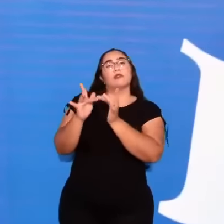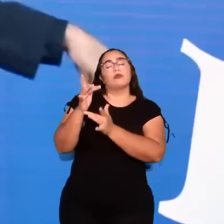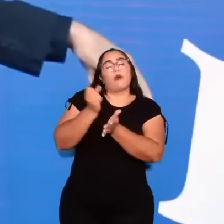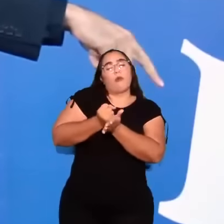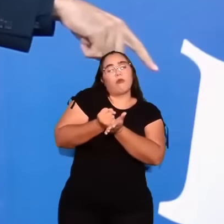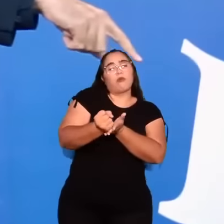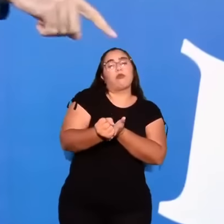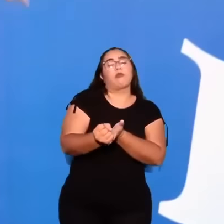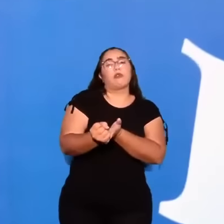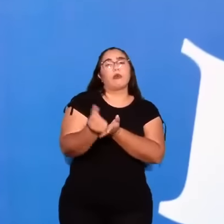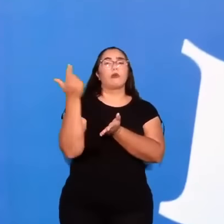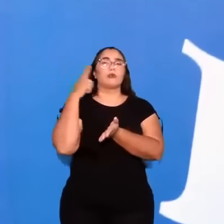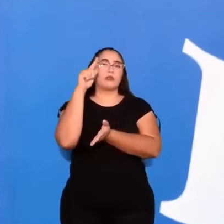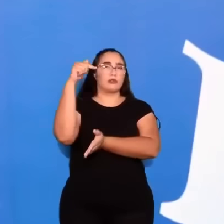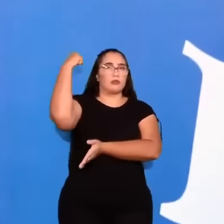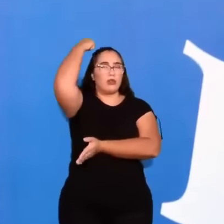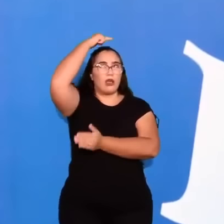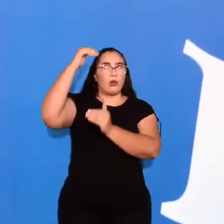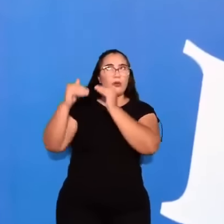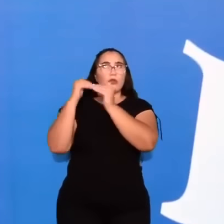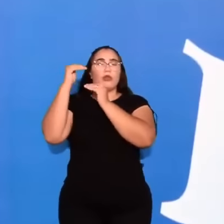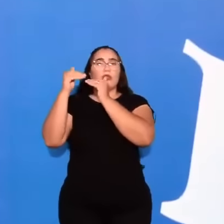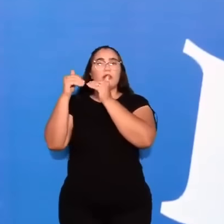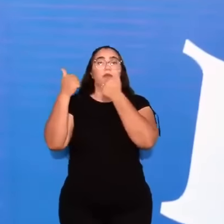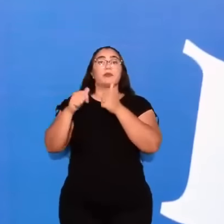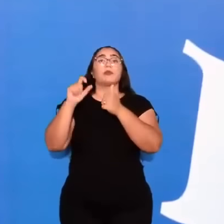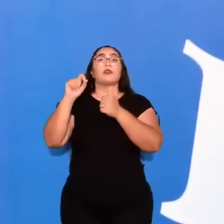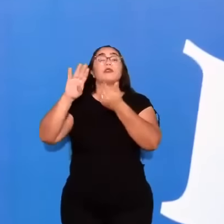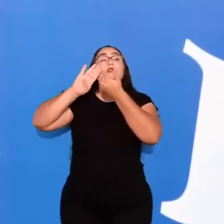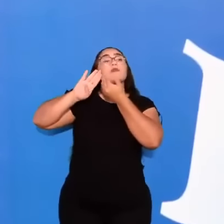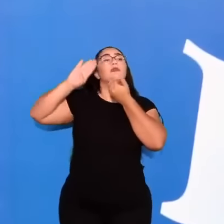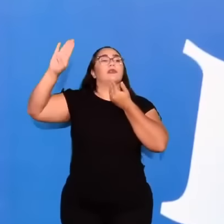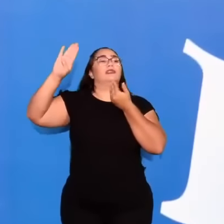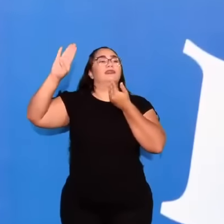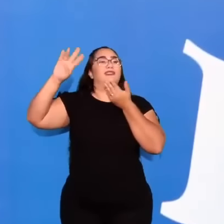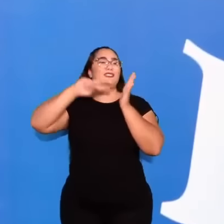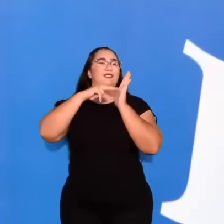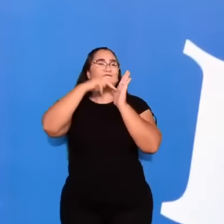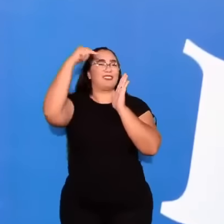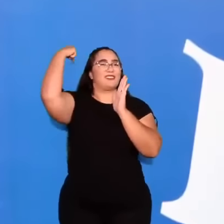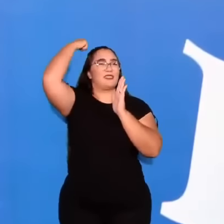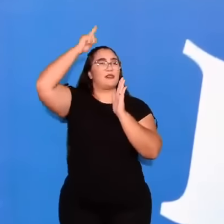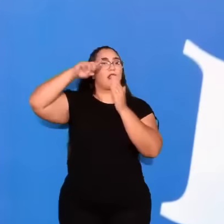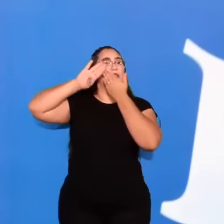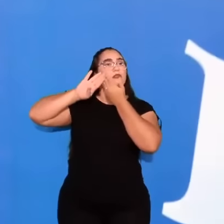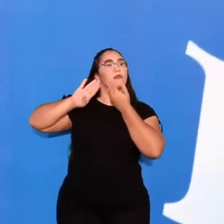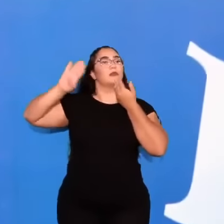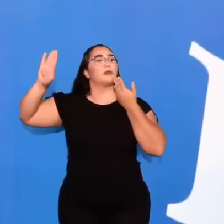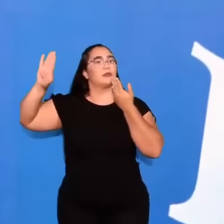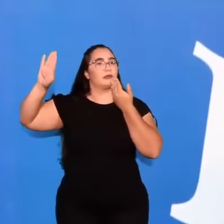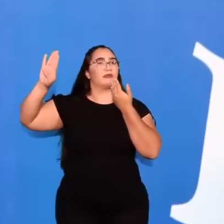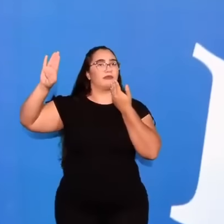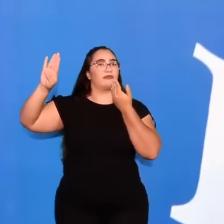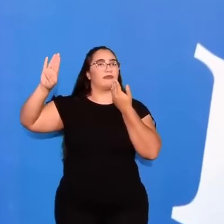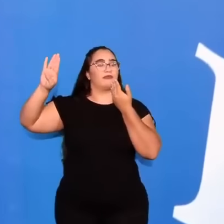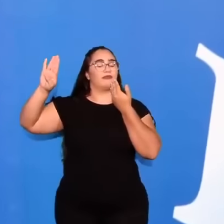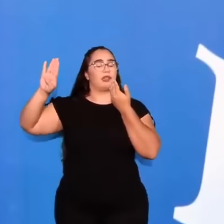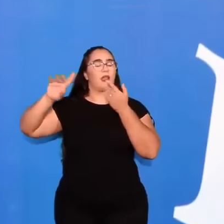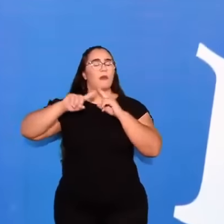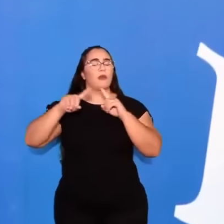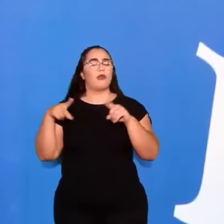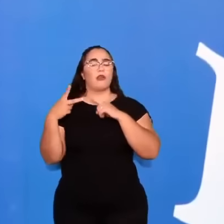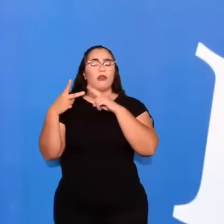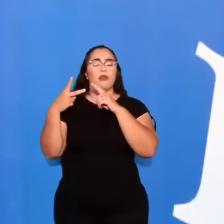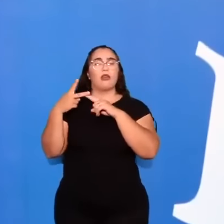santificado. Então essa é a posição dele. Separado. Santo. Mas existe um segundo ponto. Uma segunda fase.